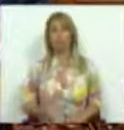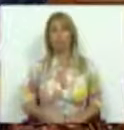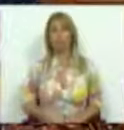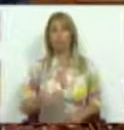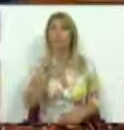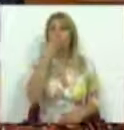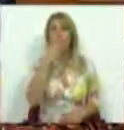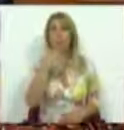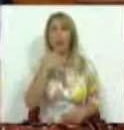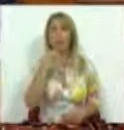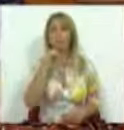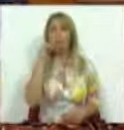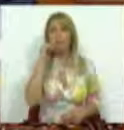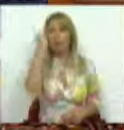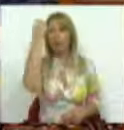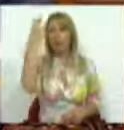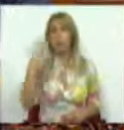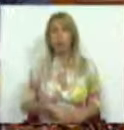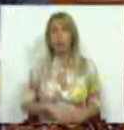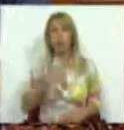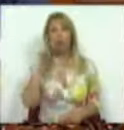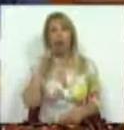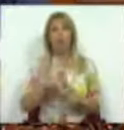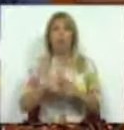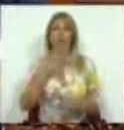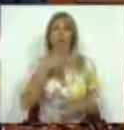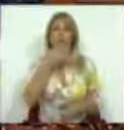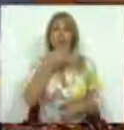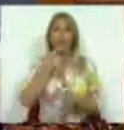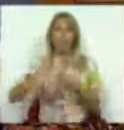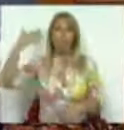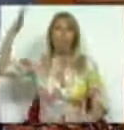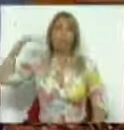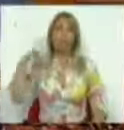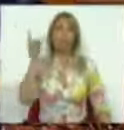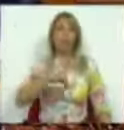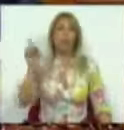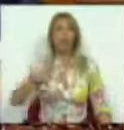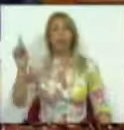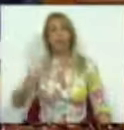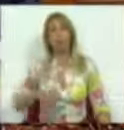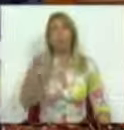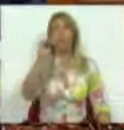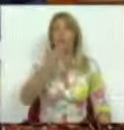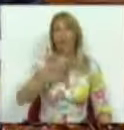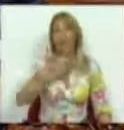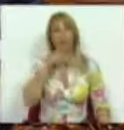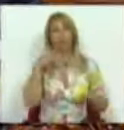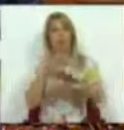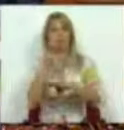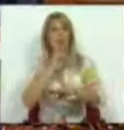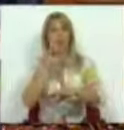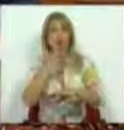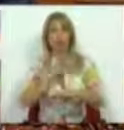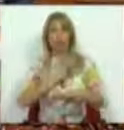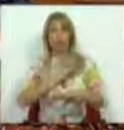Parece que não entenderam. Ao revisitar o passado de forma permanente, o PSD, através da senhora deputada, evidencia aqui